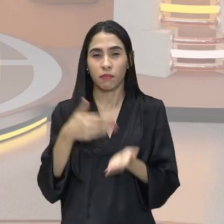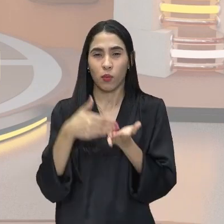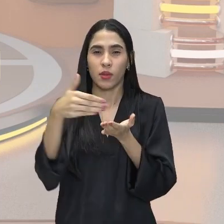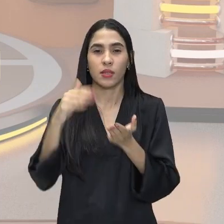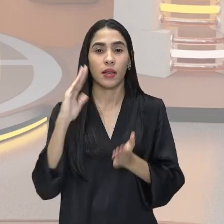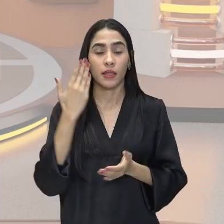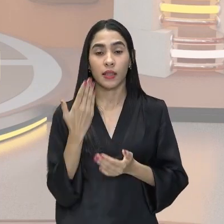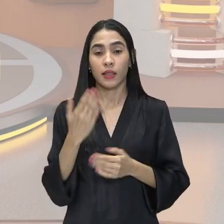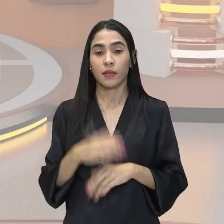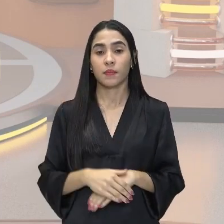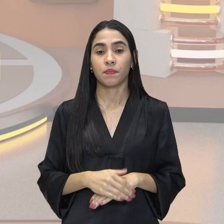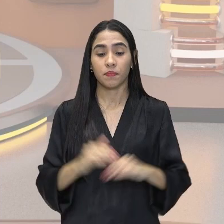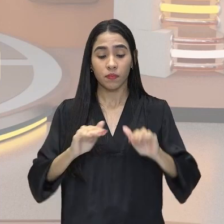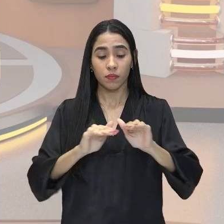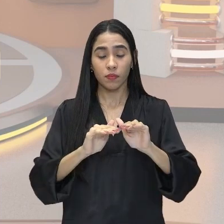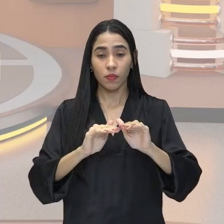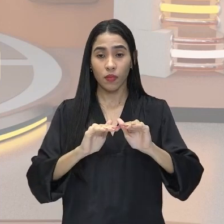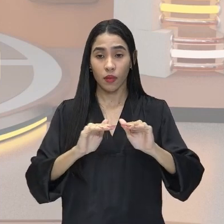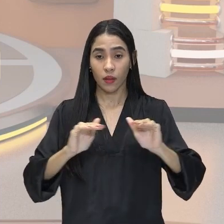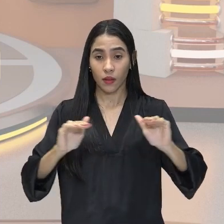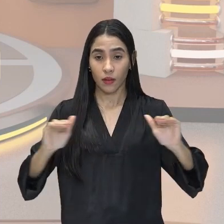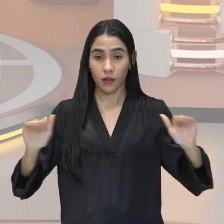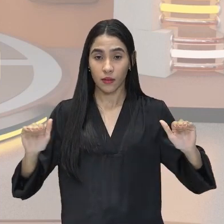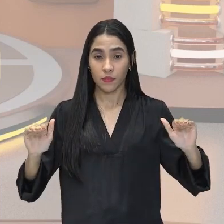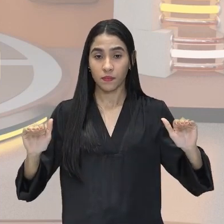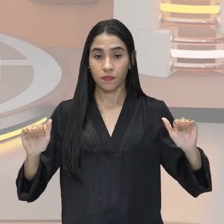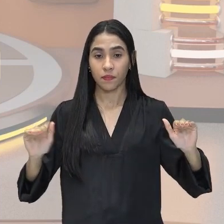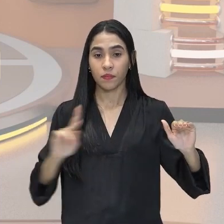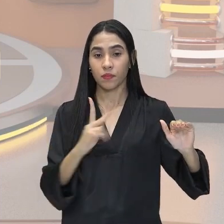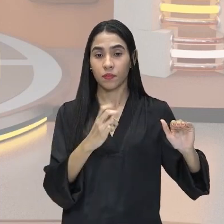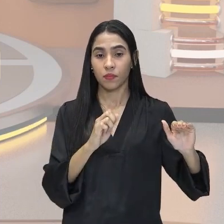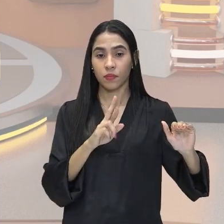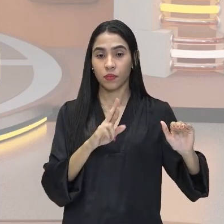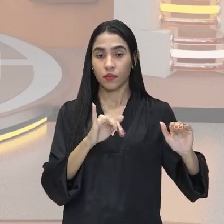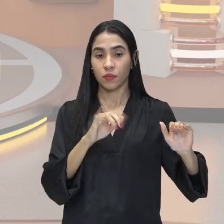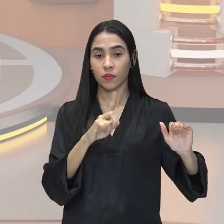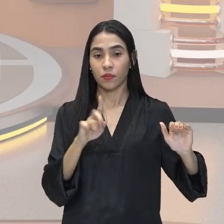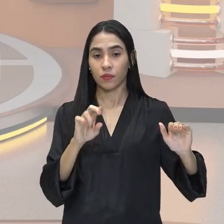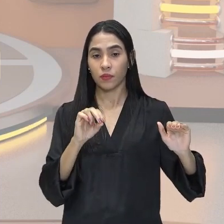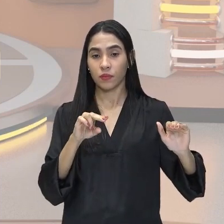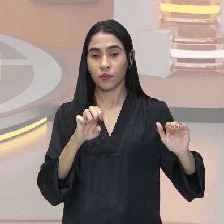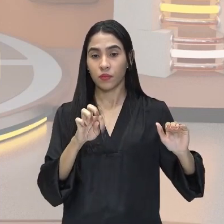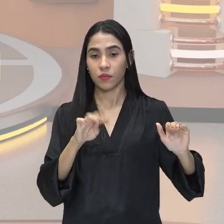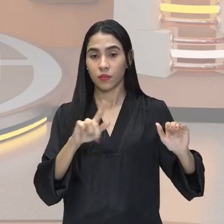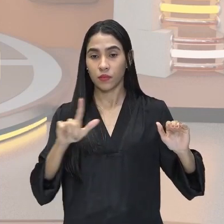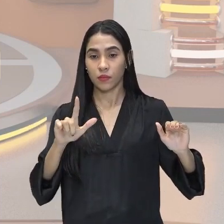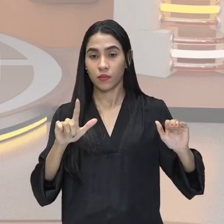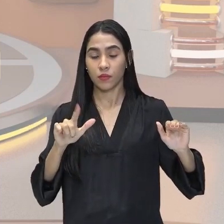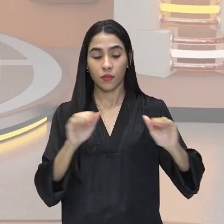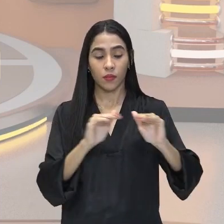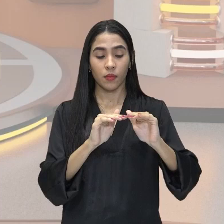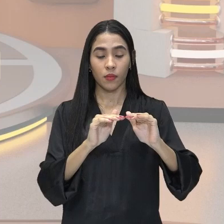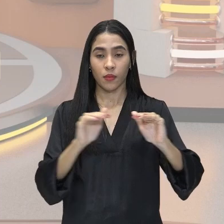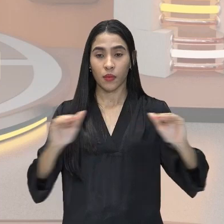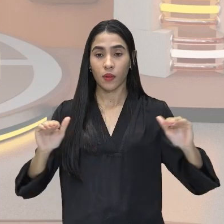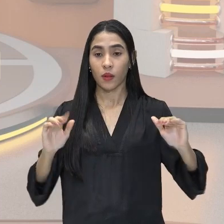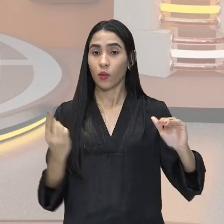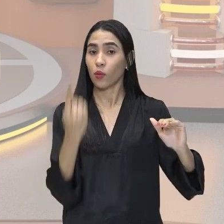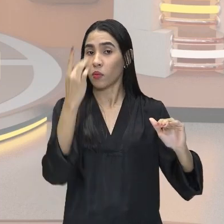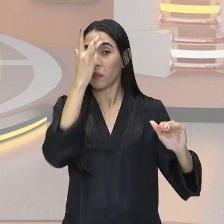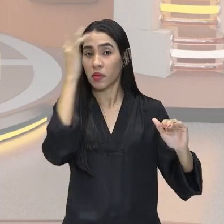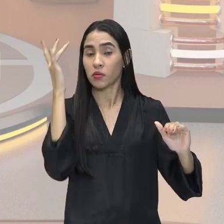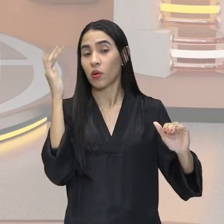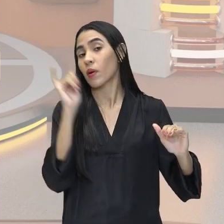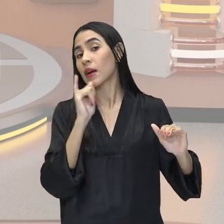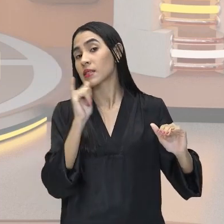aqui, nesta base que nós estamos, que é a nossa desigualdade horizontal, uma pessoa, digamos